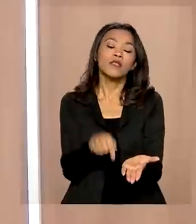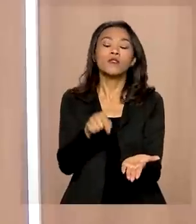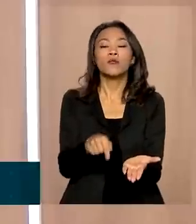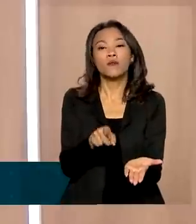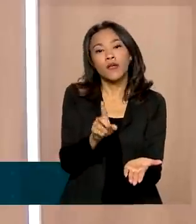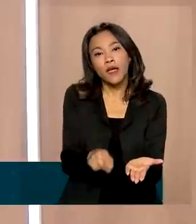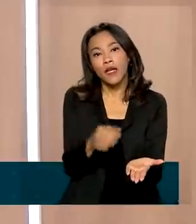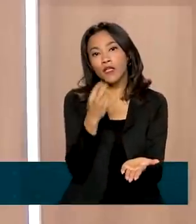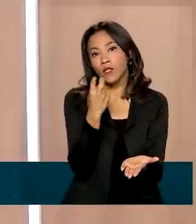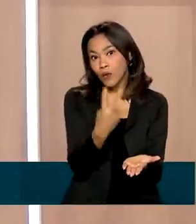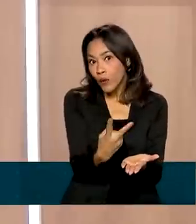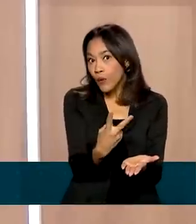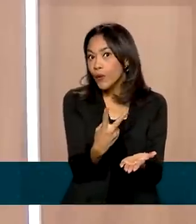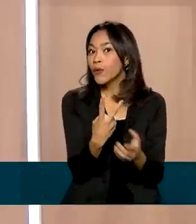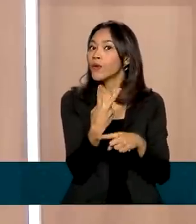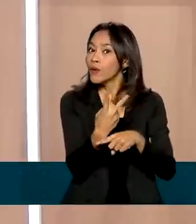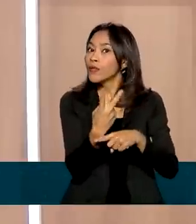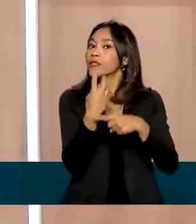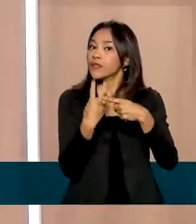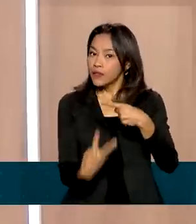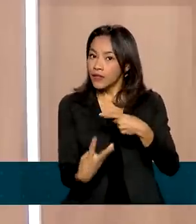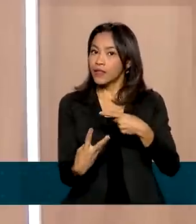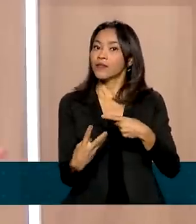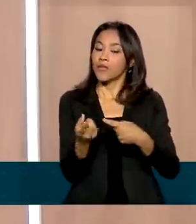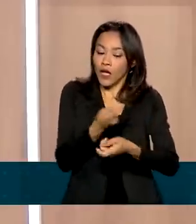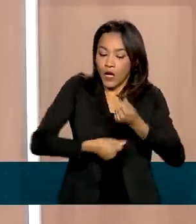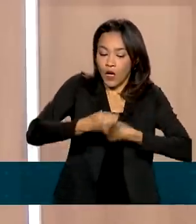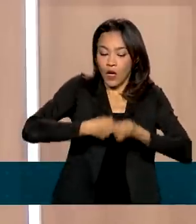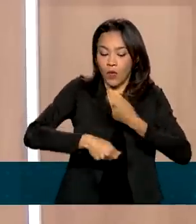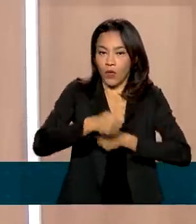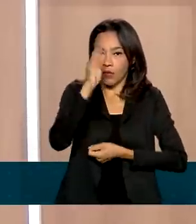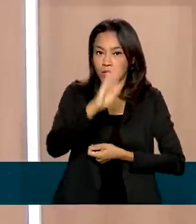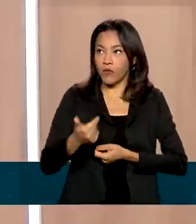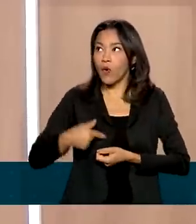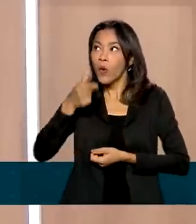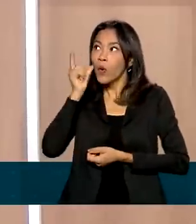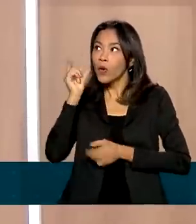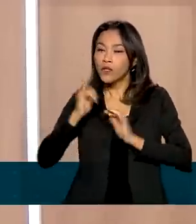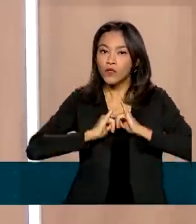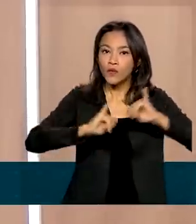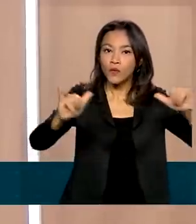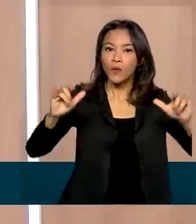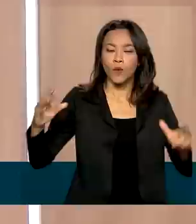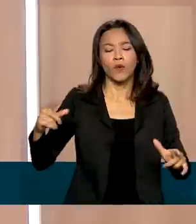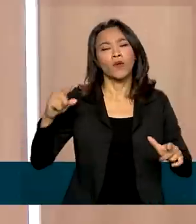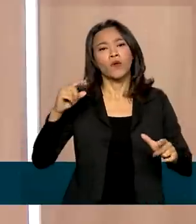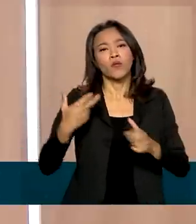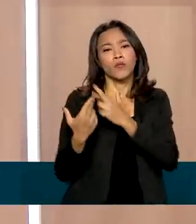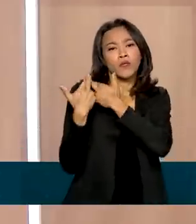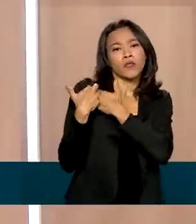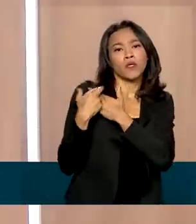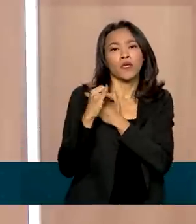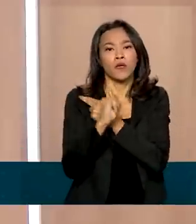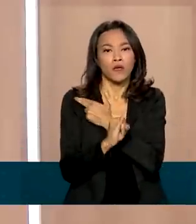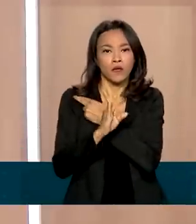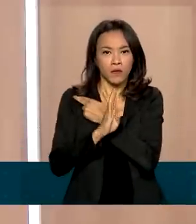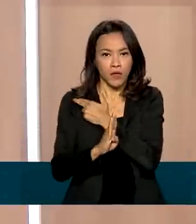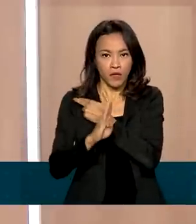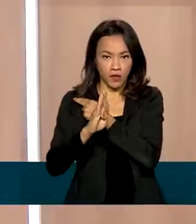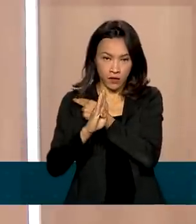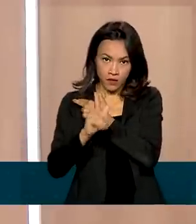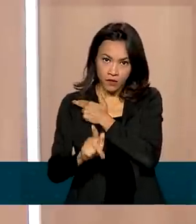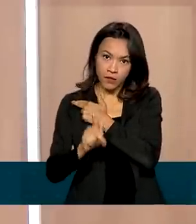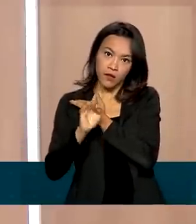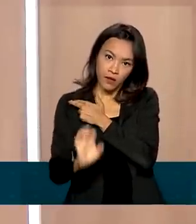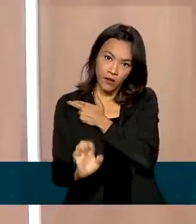terços da economia brasileira, teve seus dados divulgados ontem pela IBGE na sua pesquisa mensal. E, para tratar de um tema